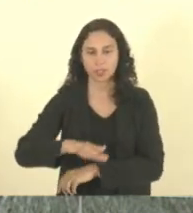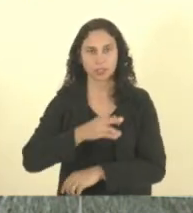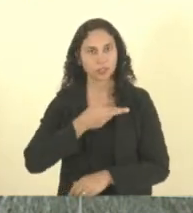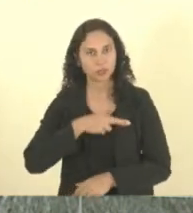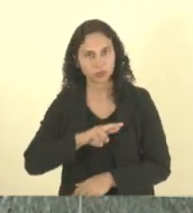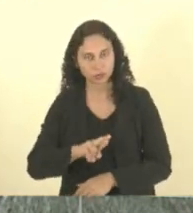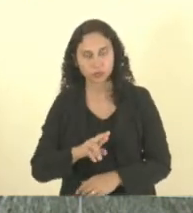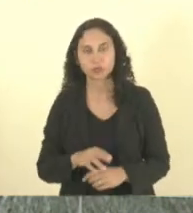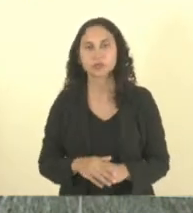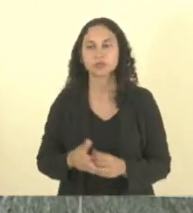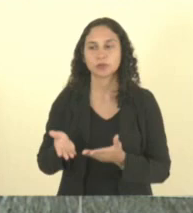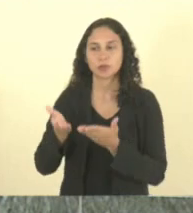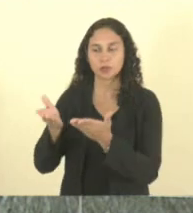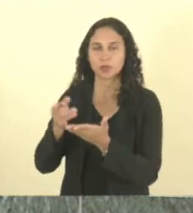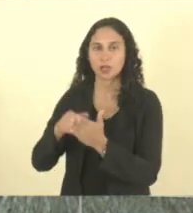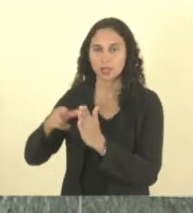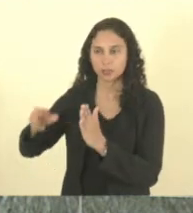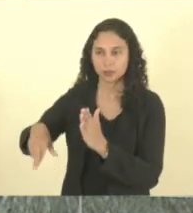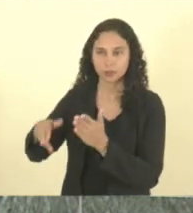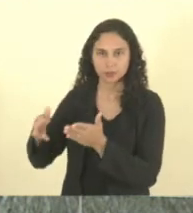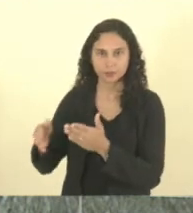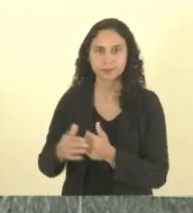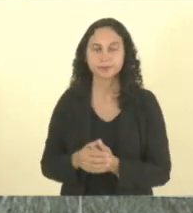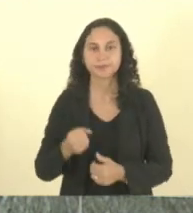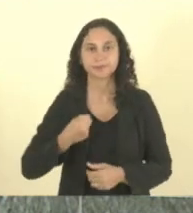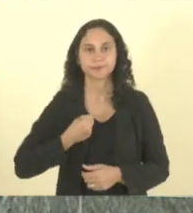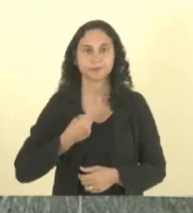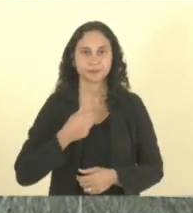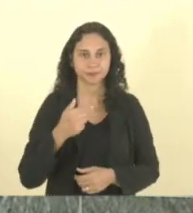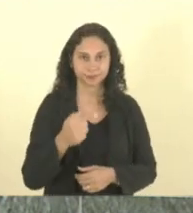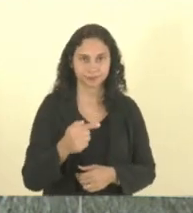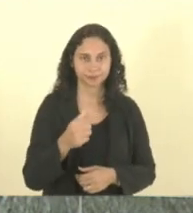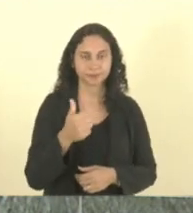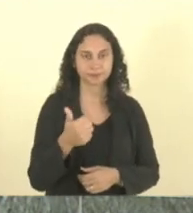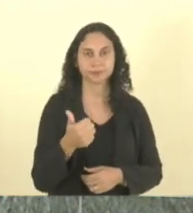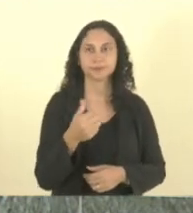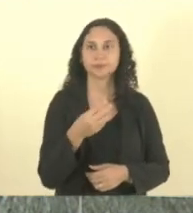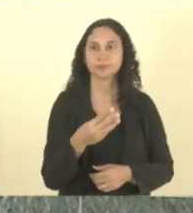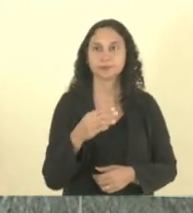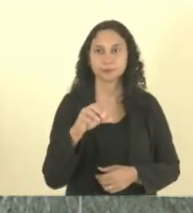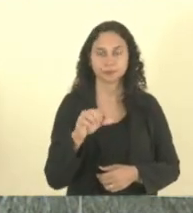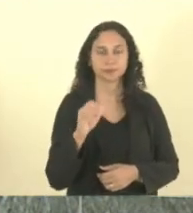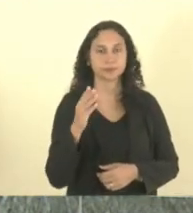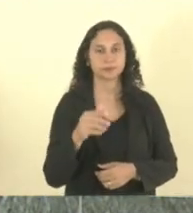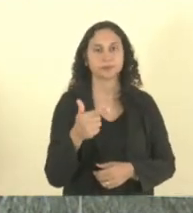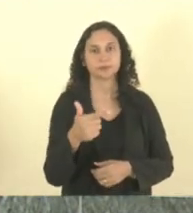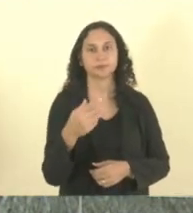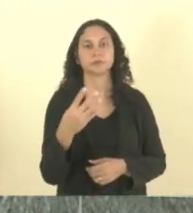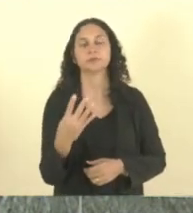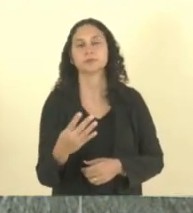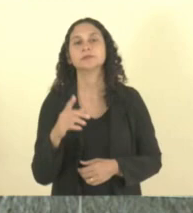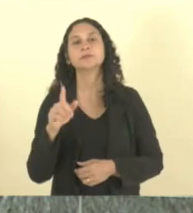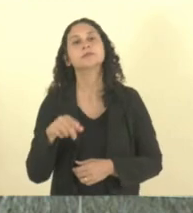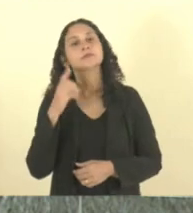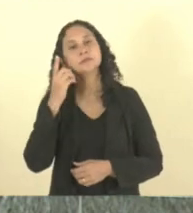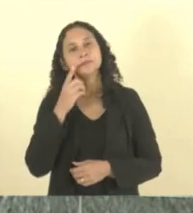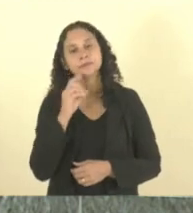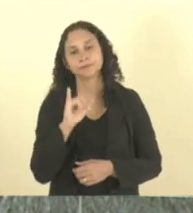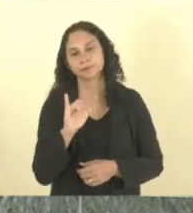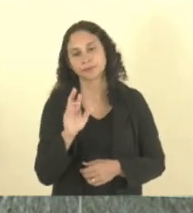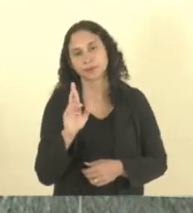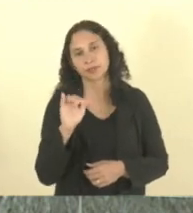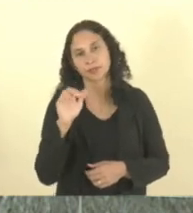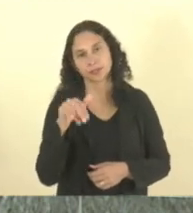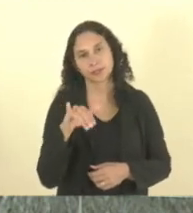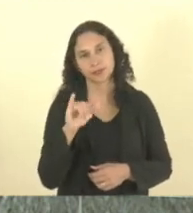Deninho Silva. Item 7, Proédio de Lei 13924, deputada Irine Lopes, autora, acrescentando o anexo único